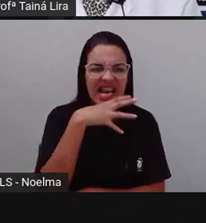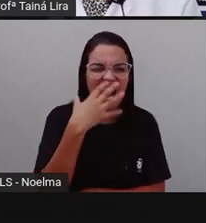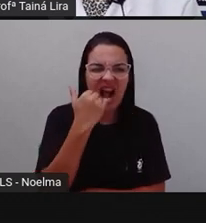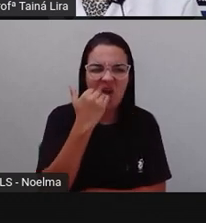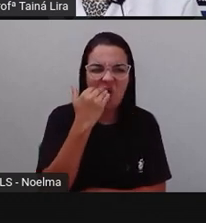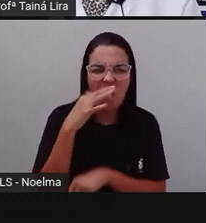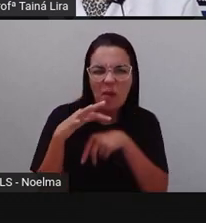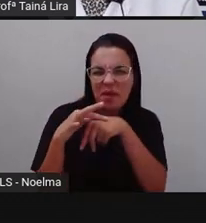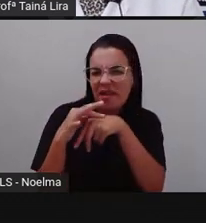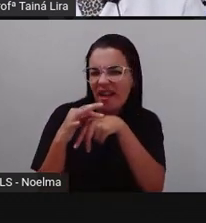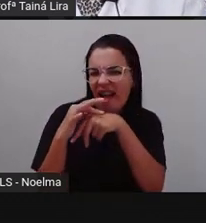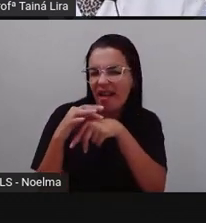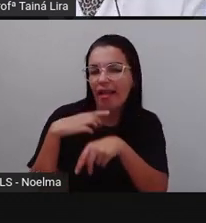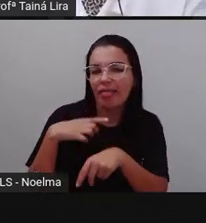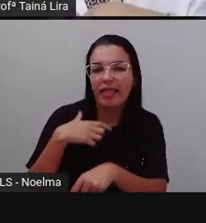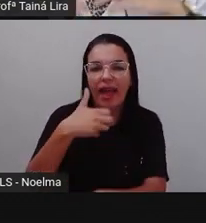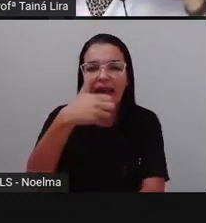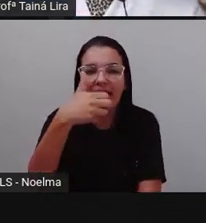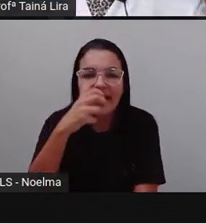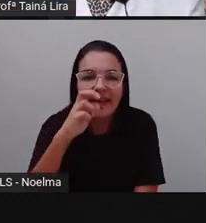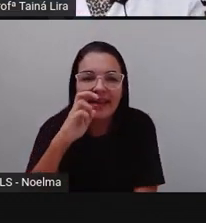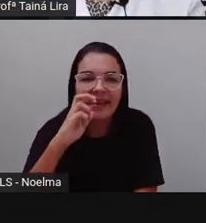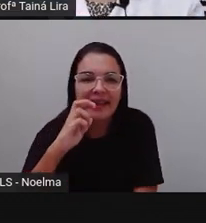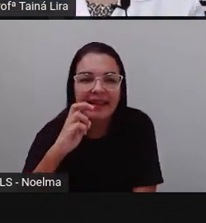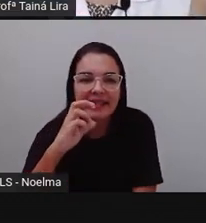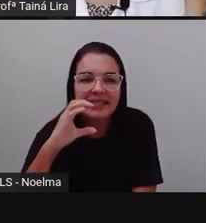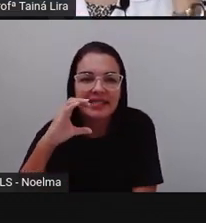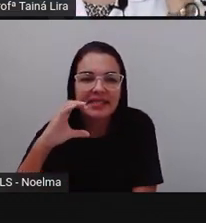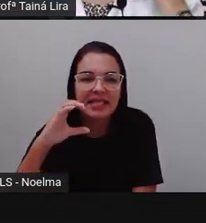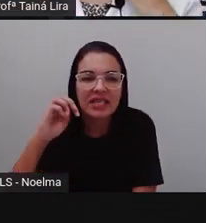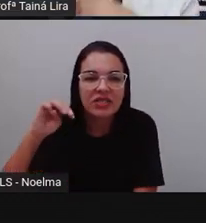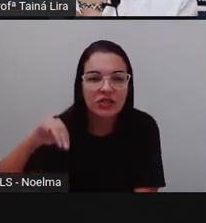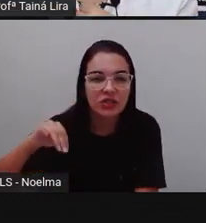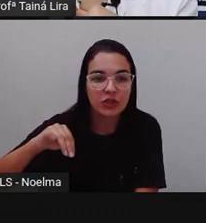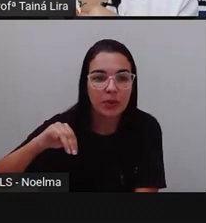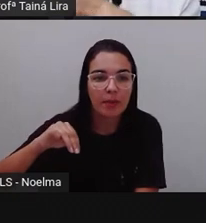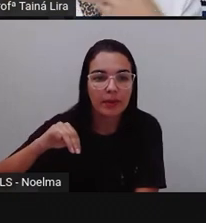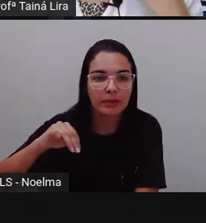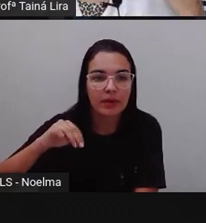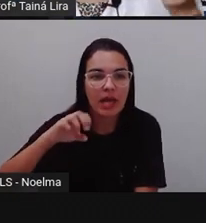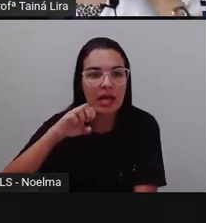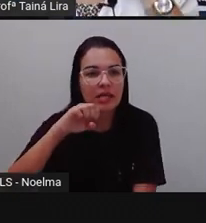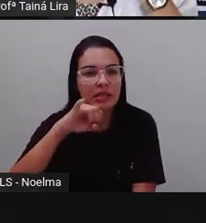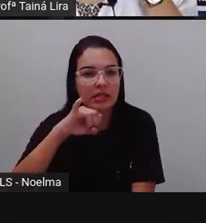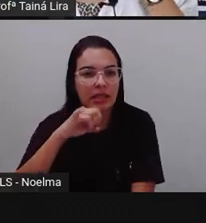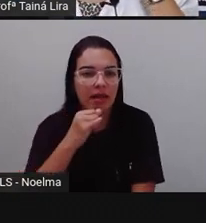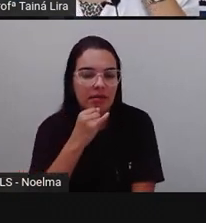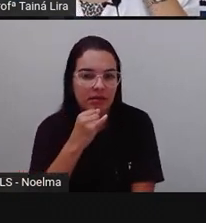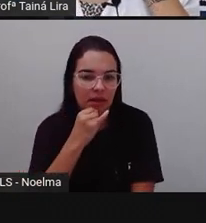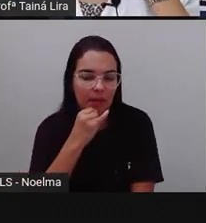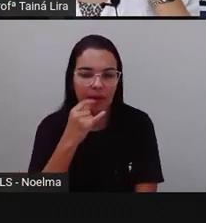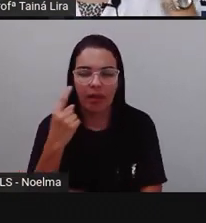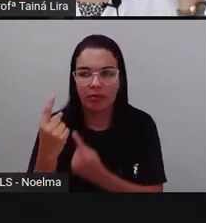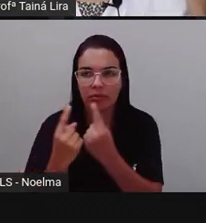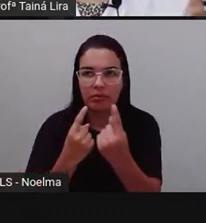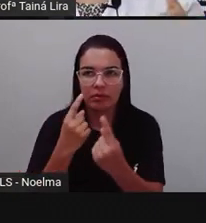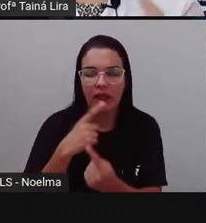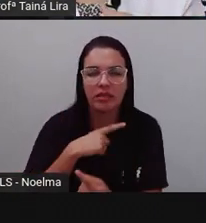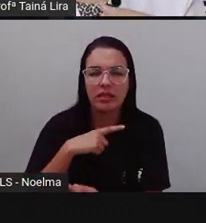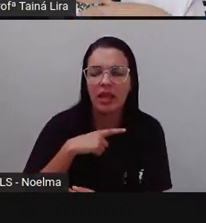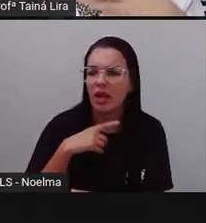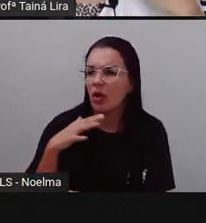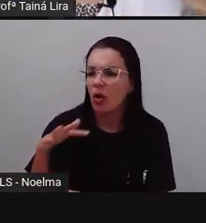15 centímetros, O que é que vocês acham, Que nós podemos ter aí, No nosso cotidiano, Que tenha 15